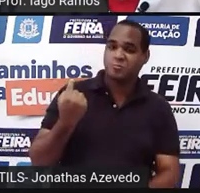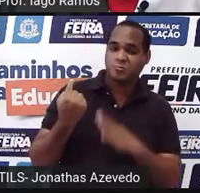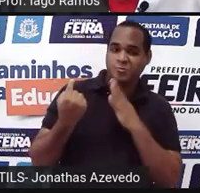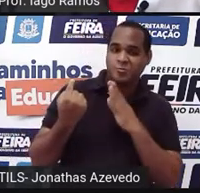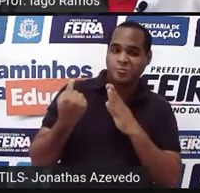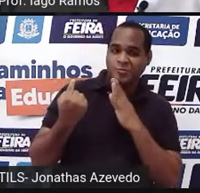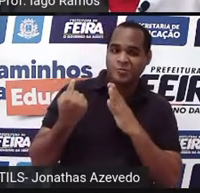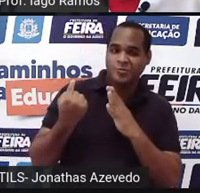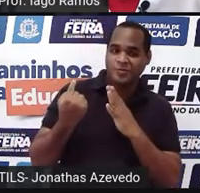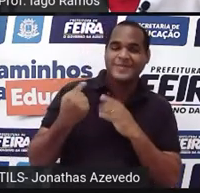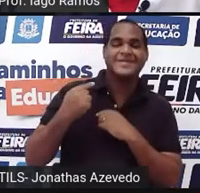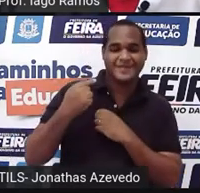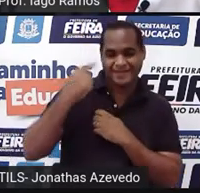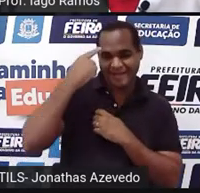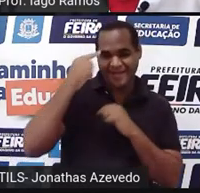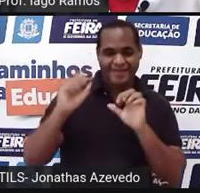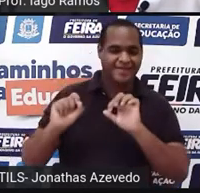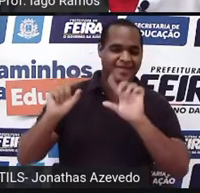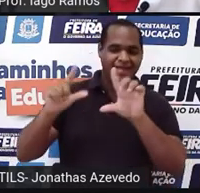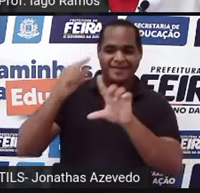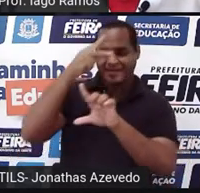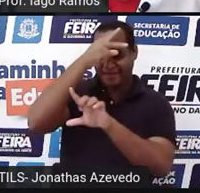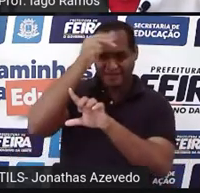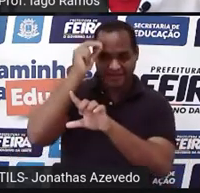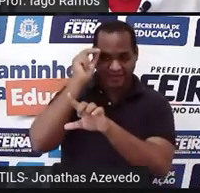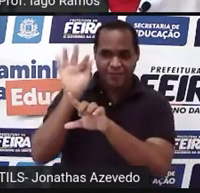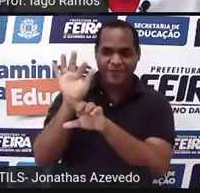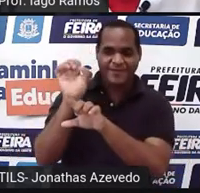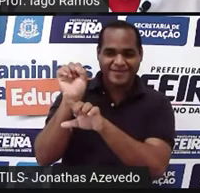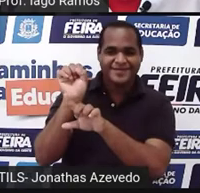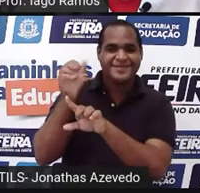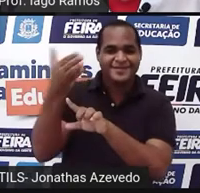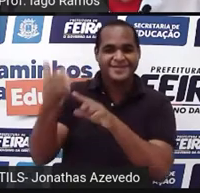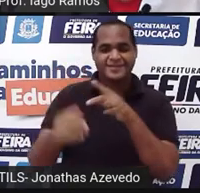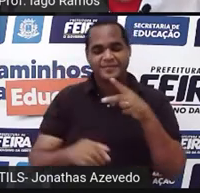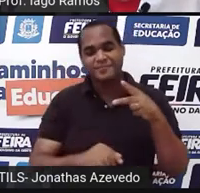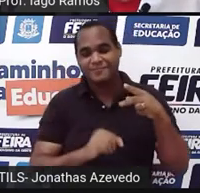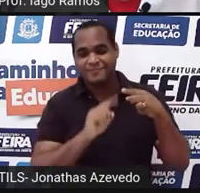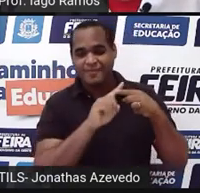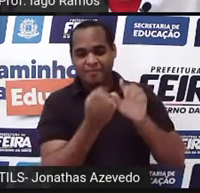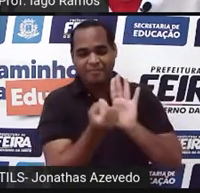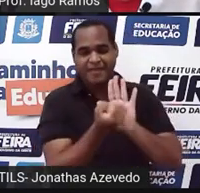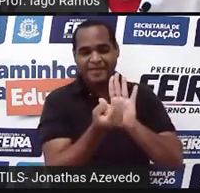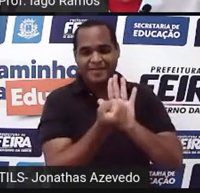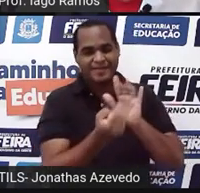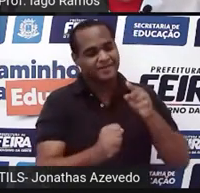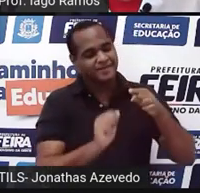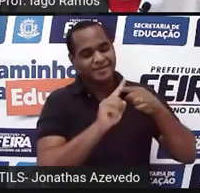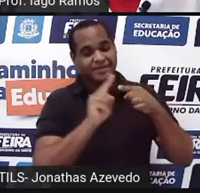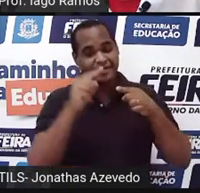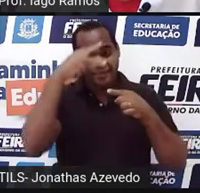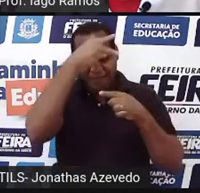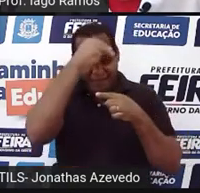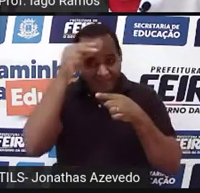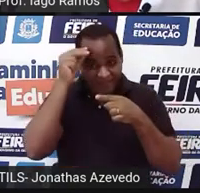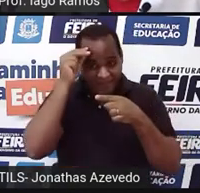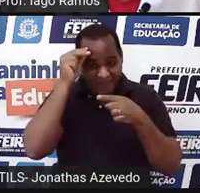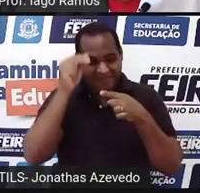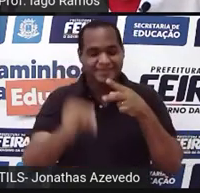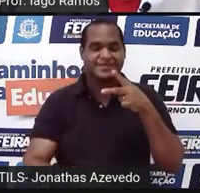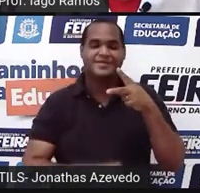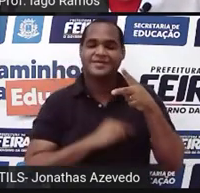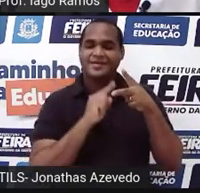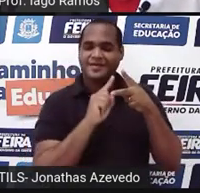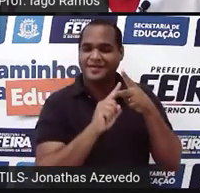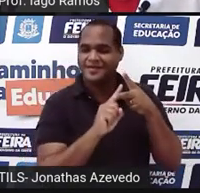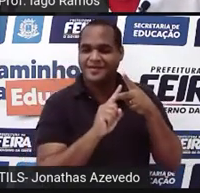cartaz da Secretaria Municipal de Educação de Ferreira de Santana, que tem as logomarcas da Prefeitura Municipal aqui de Feira